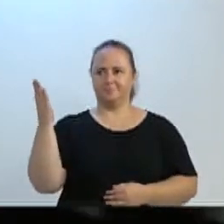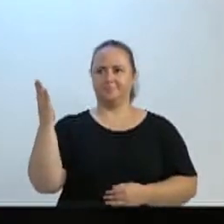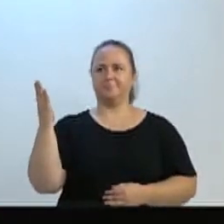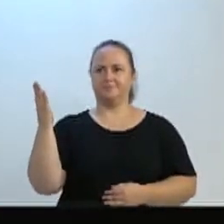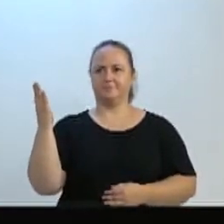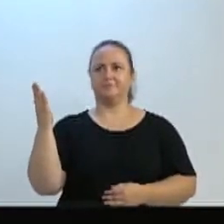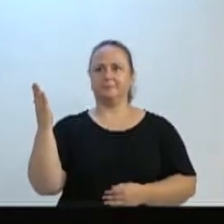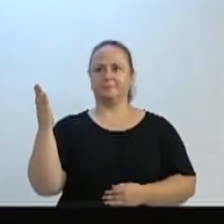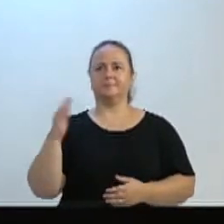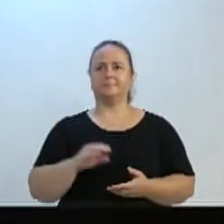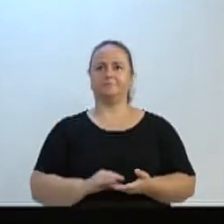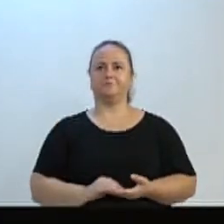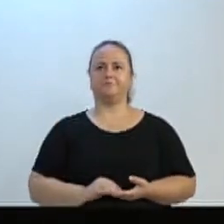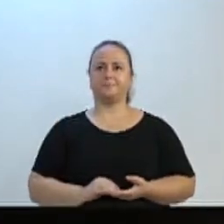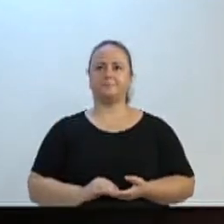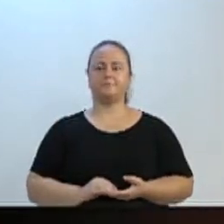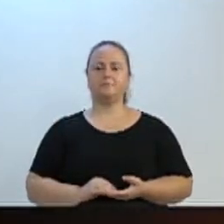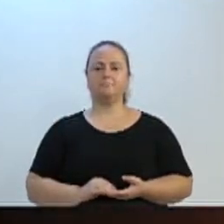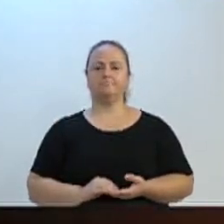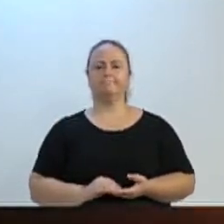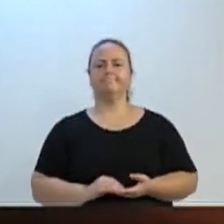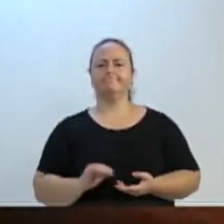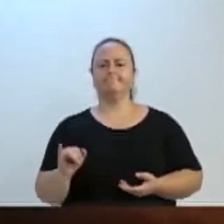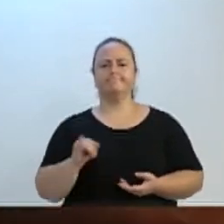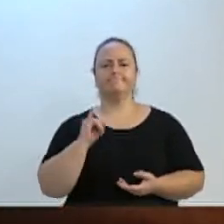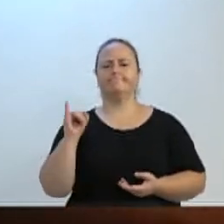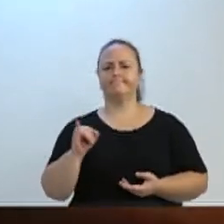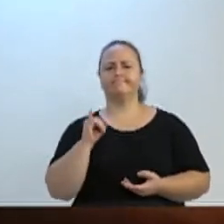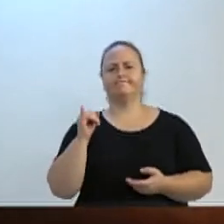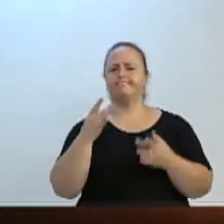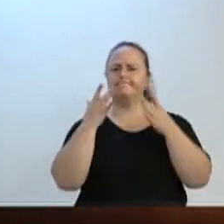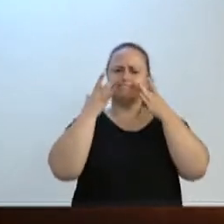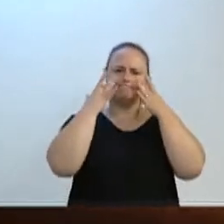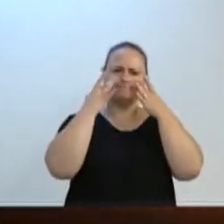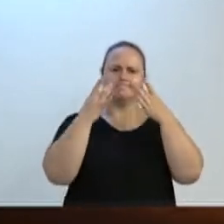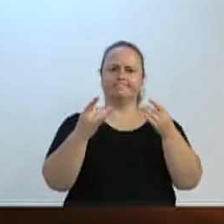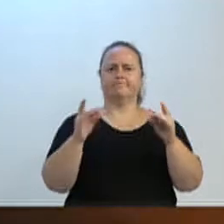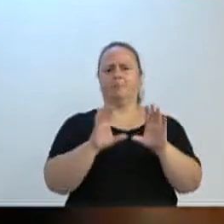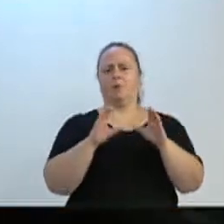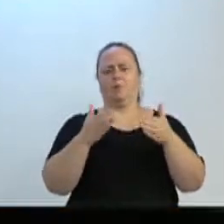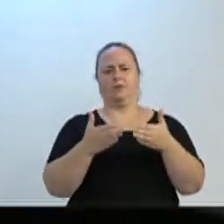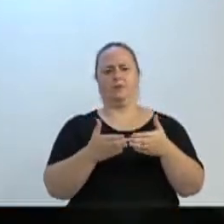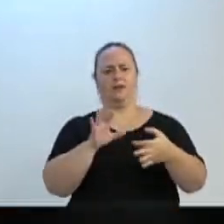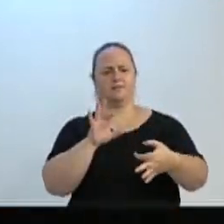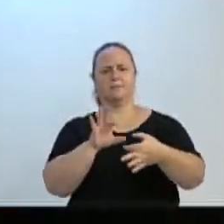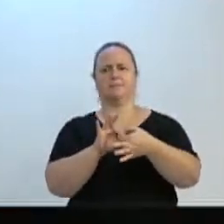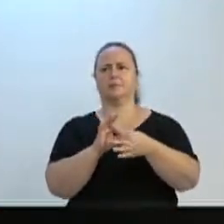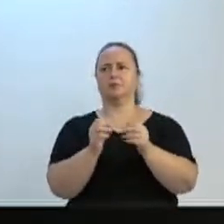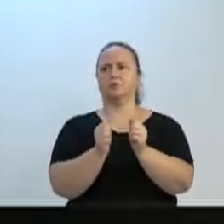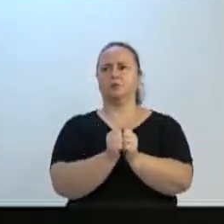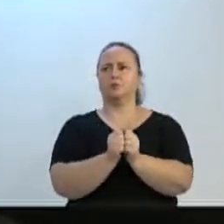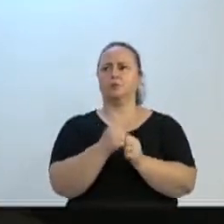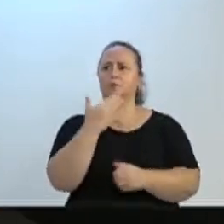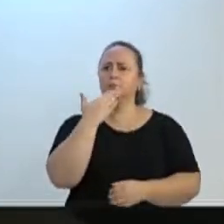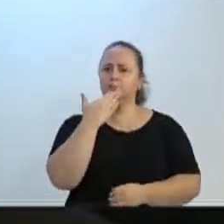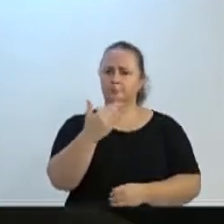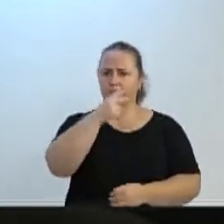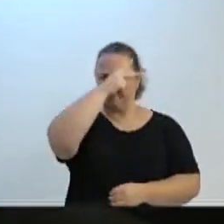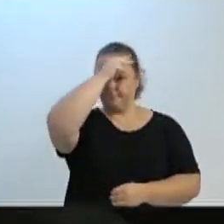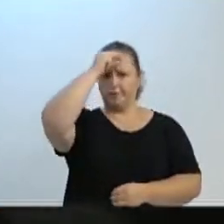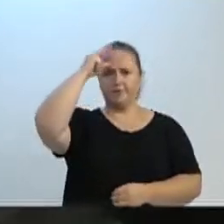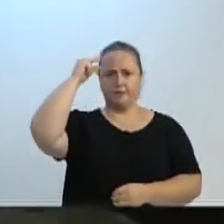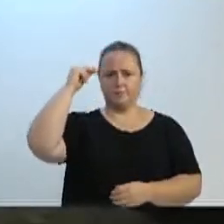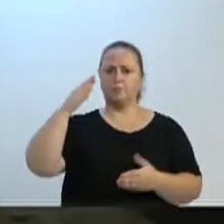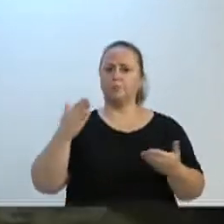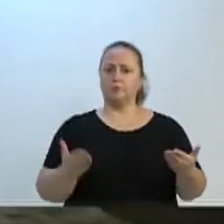senhores, que é importante a gente ouvir a comunidade, trabalhar junto com elas e cobrar do Executivo. A função